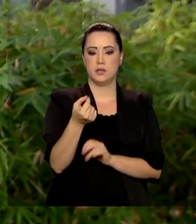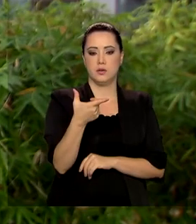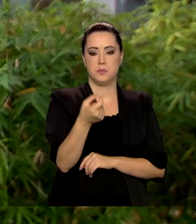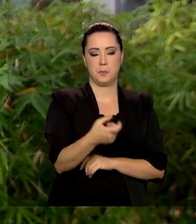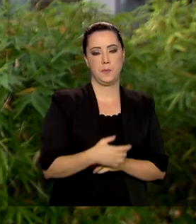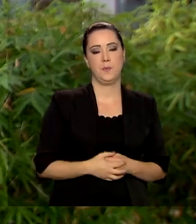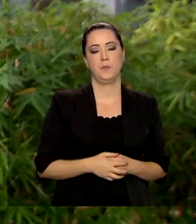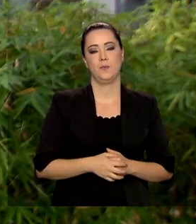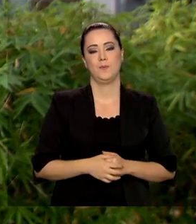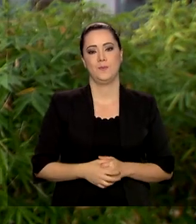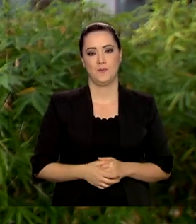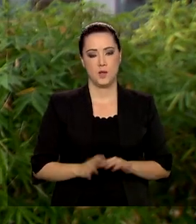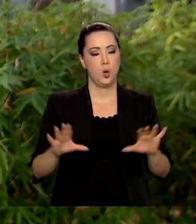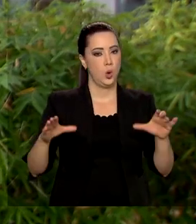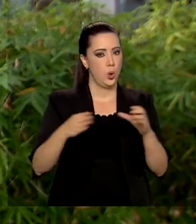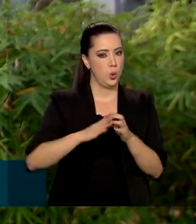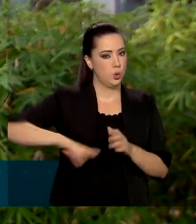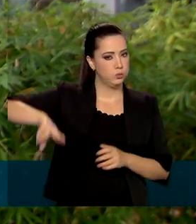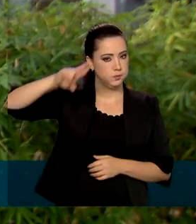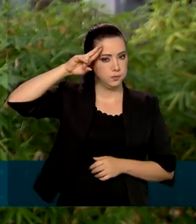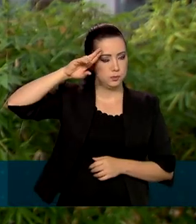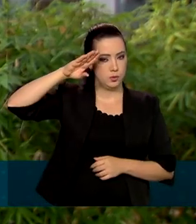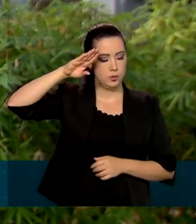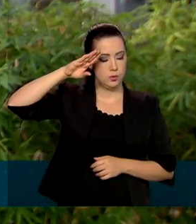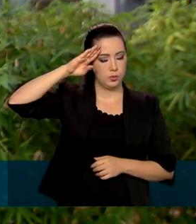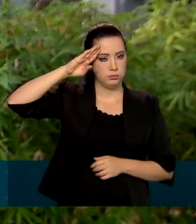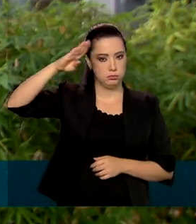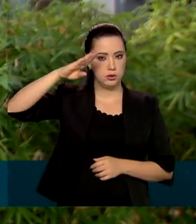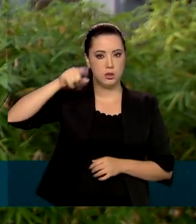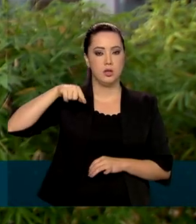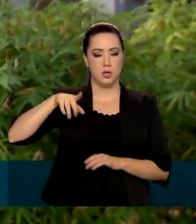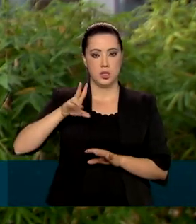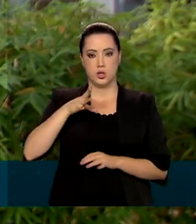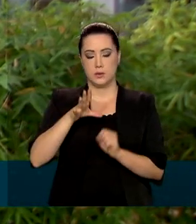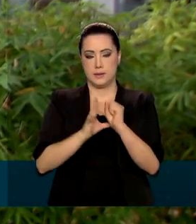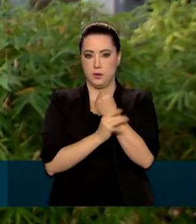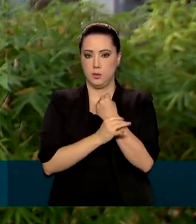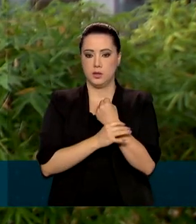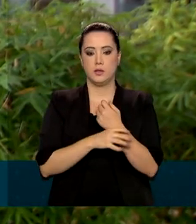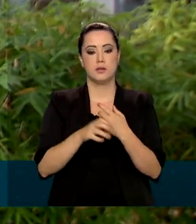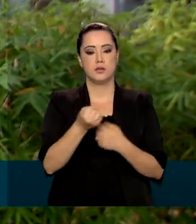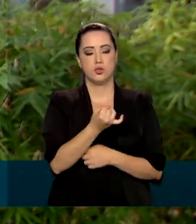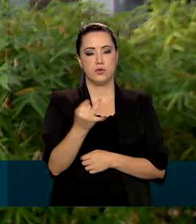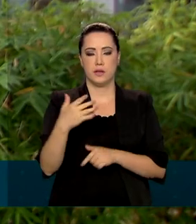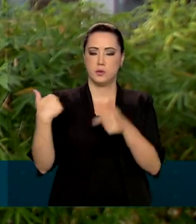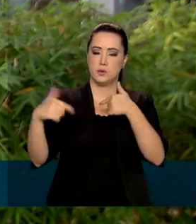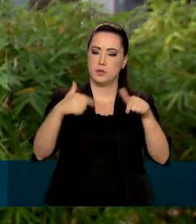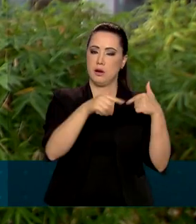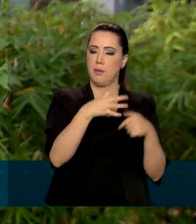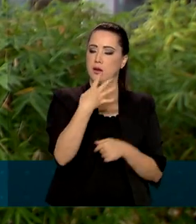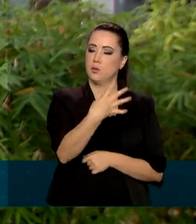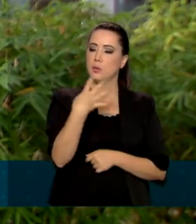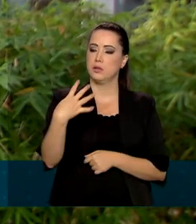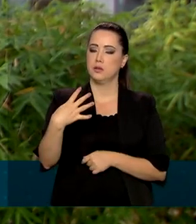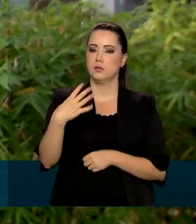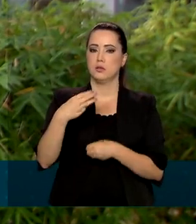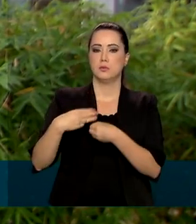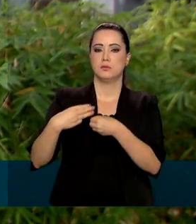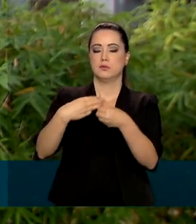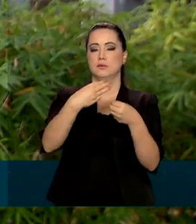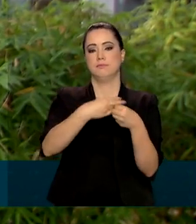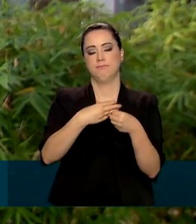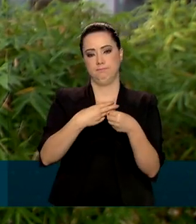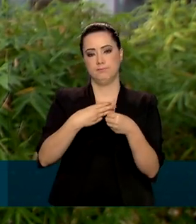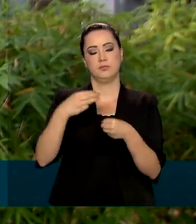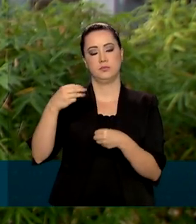Nacional de Segurança Pública realizou 57 operações em 44 municípios do país. Entre as